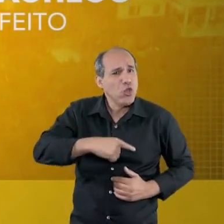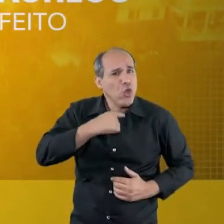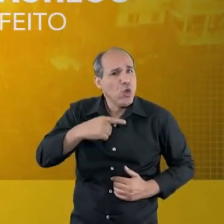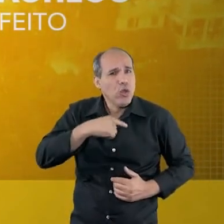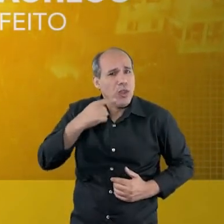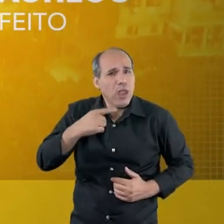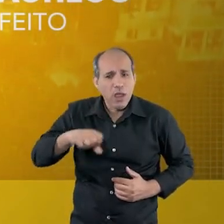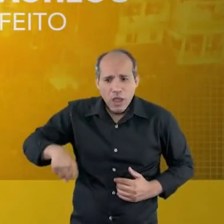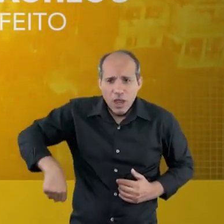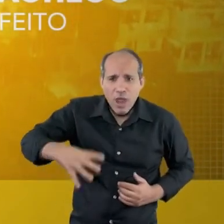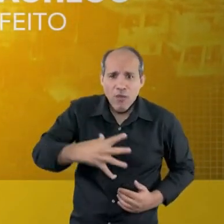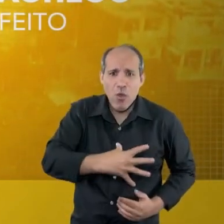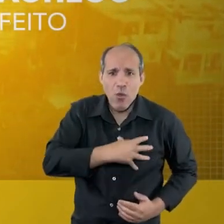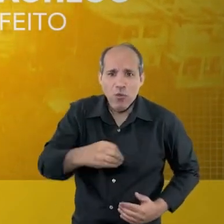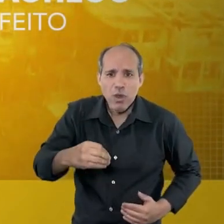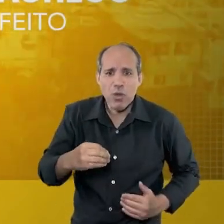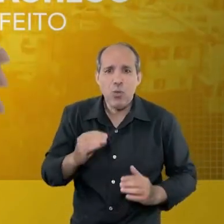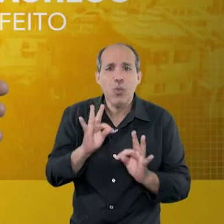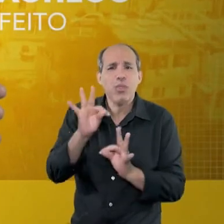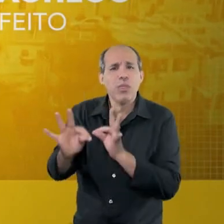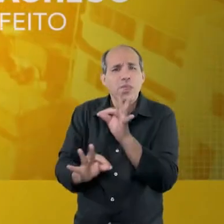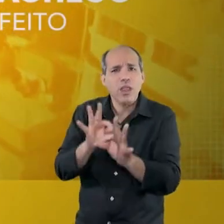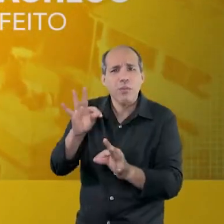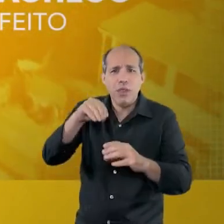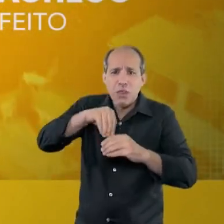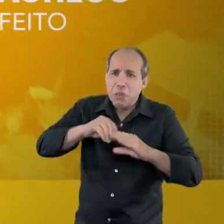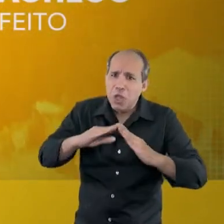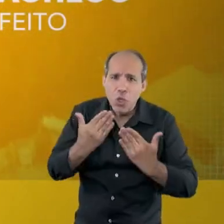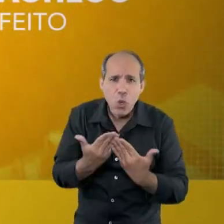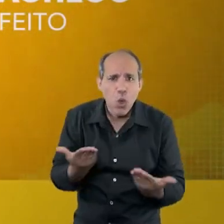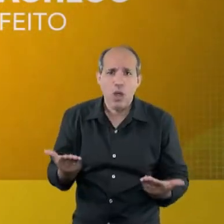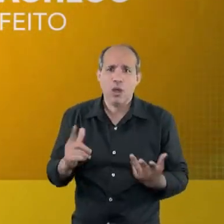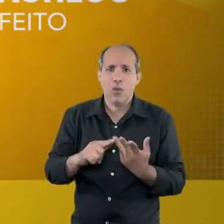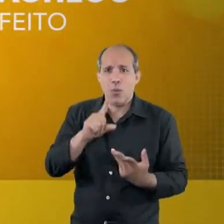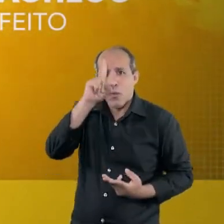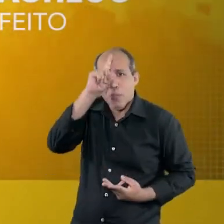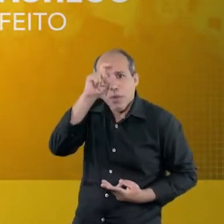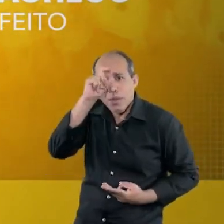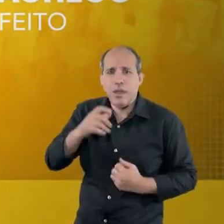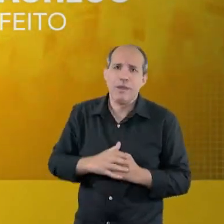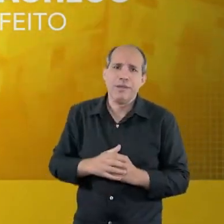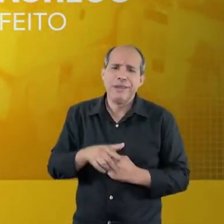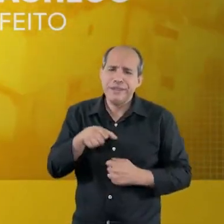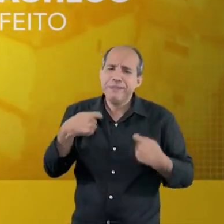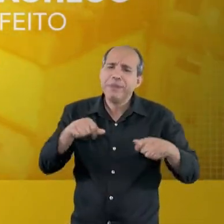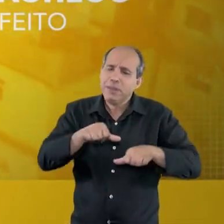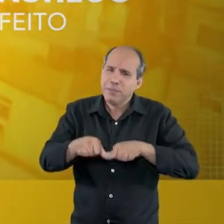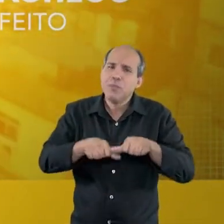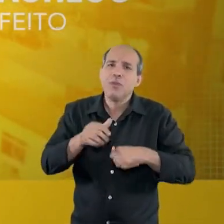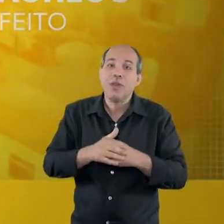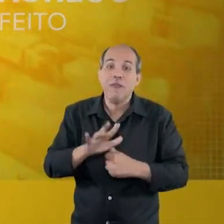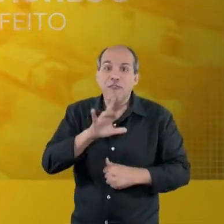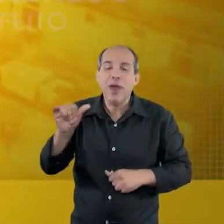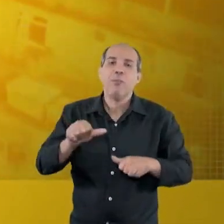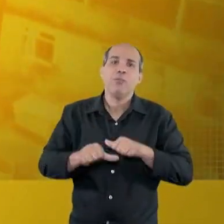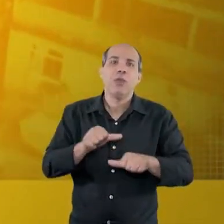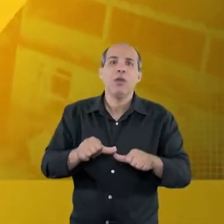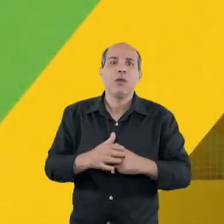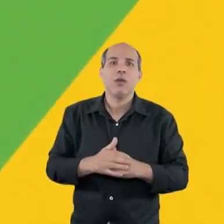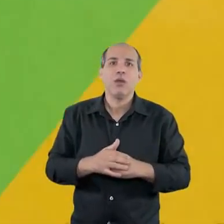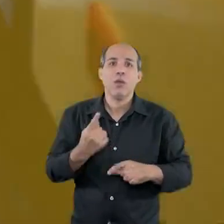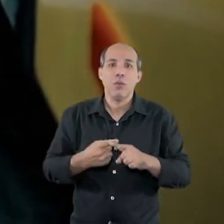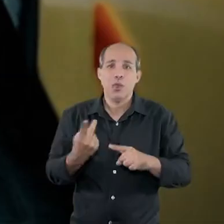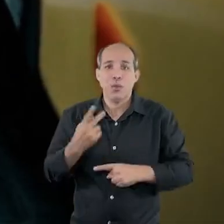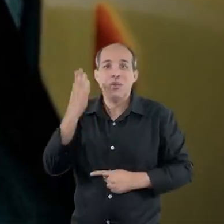conseguem levar os seus filhos no tratamento, na escola, no hospital. Isso precisa mudar. E vai